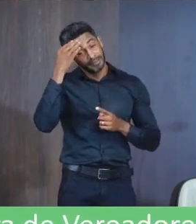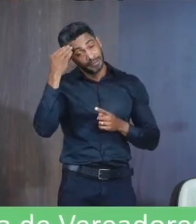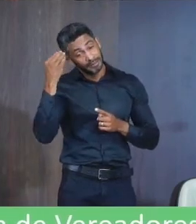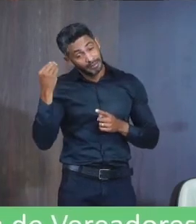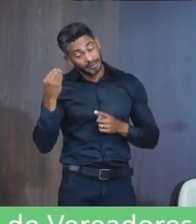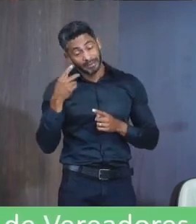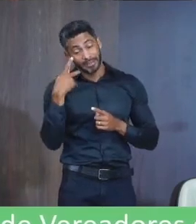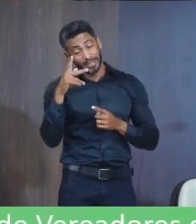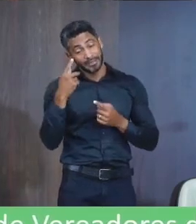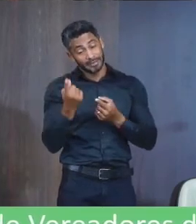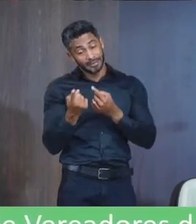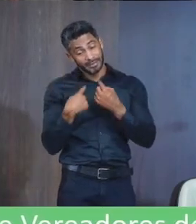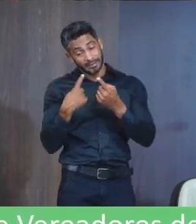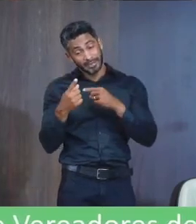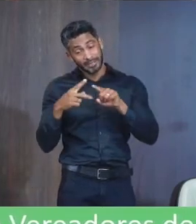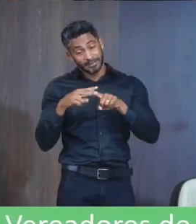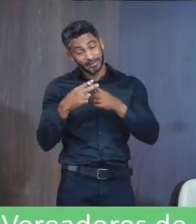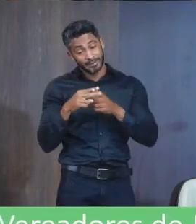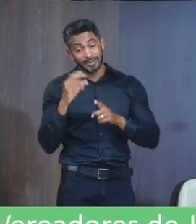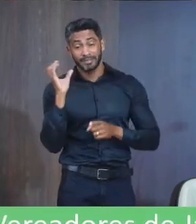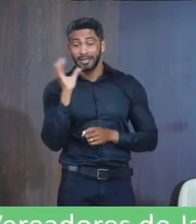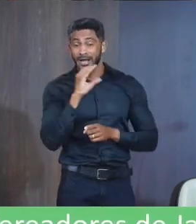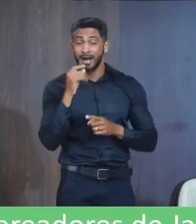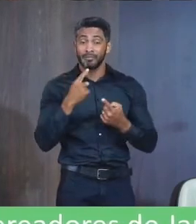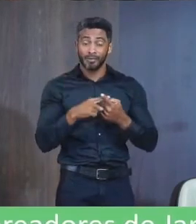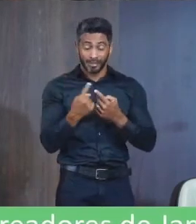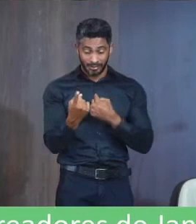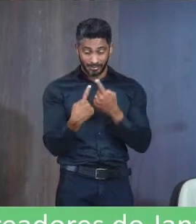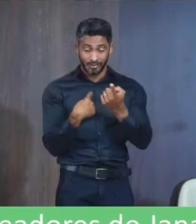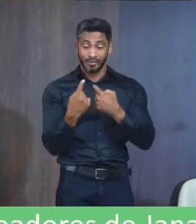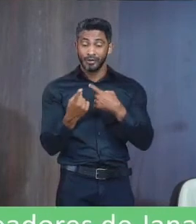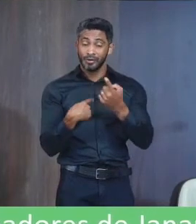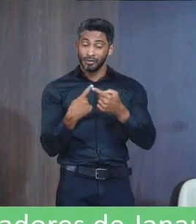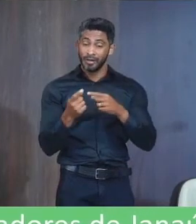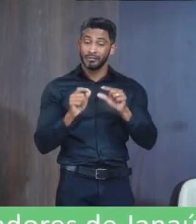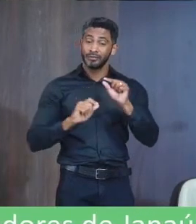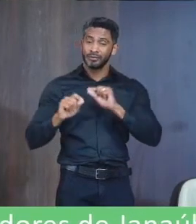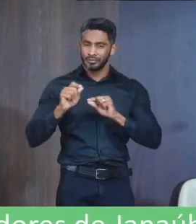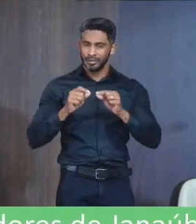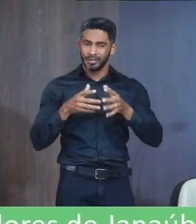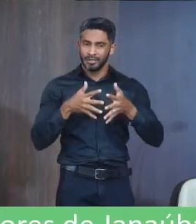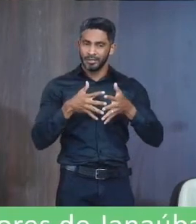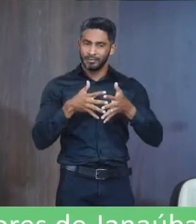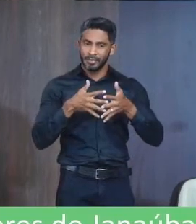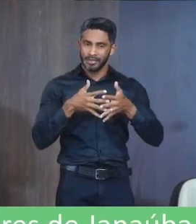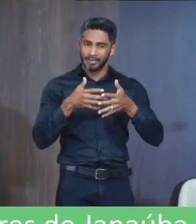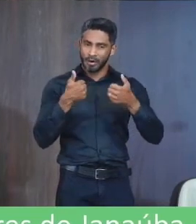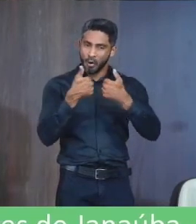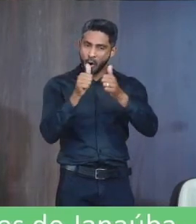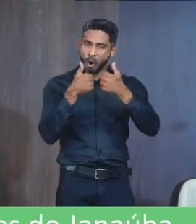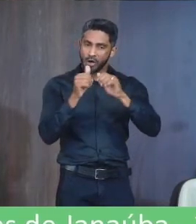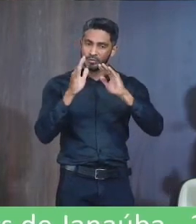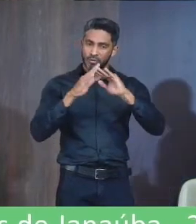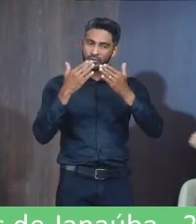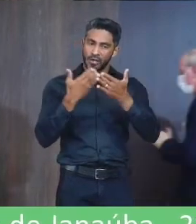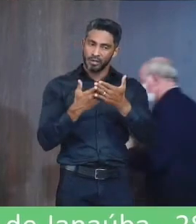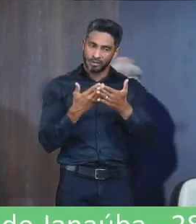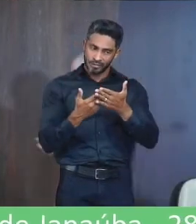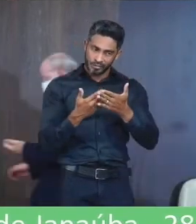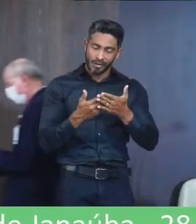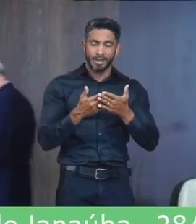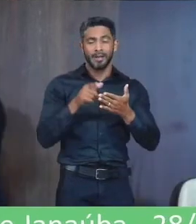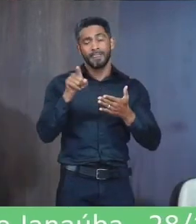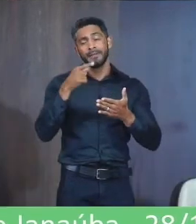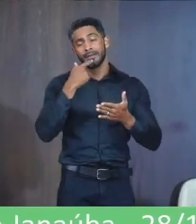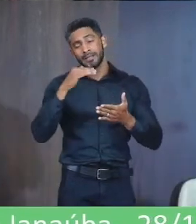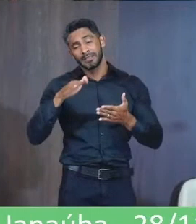estrada Lá Sem mexer Mais rápido Porque é Um tráfego Onde que Passa O ônibus Escolar E aí As crianças Estão ficando